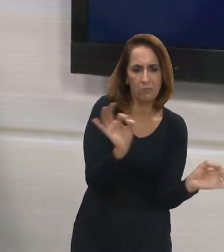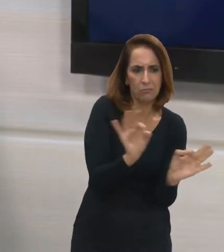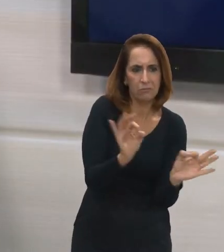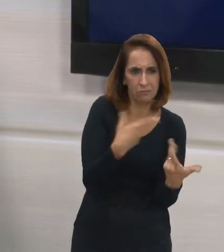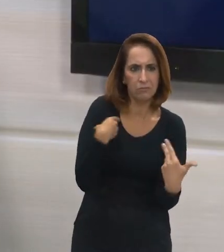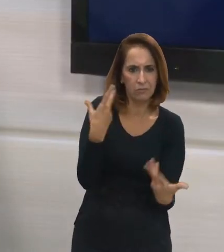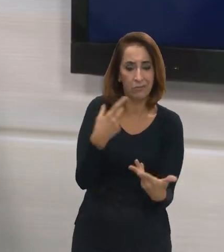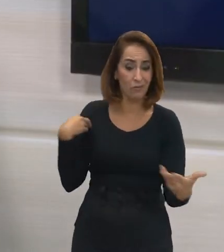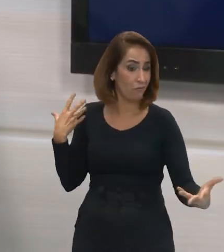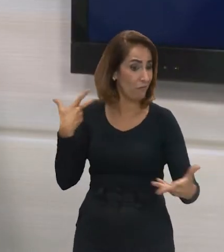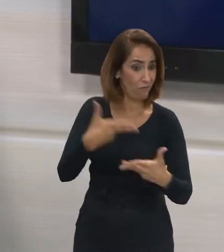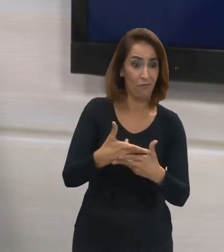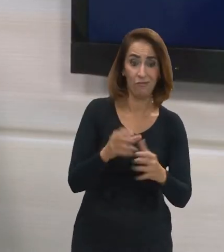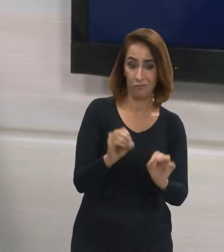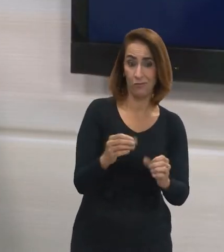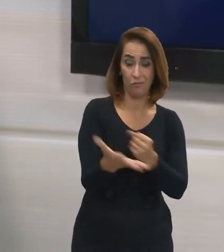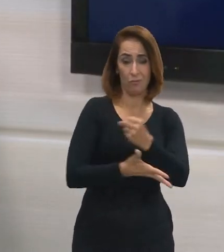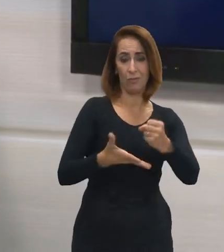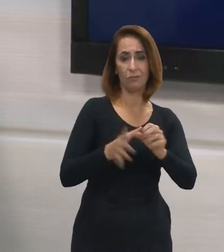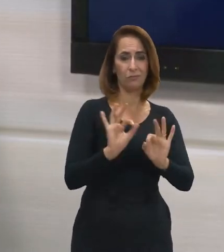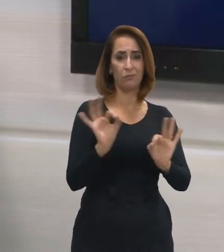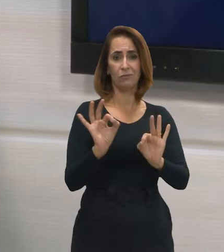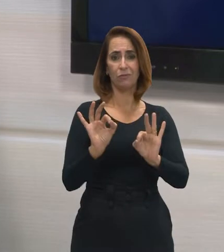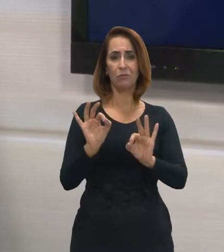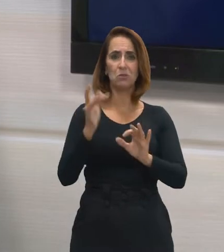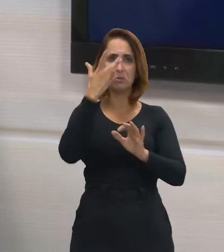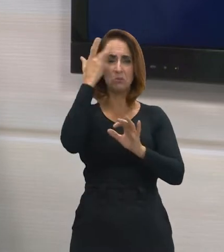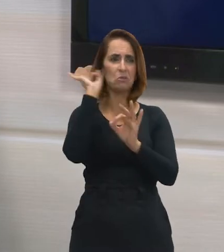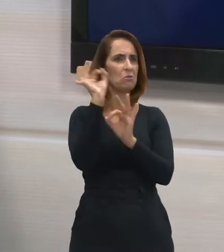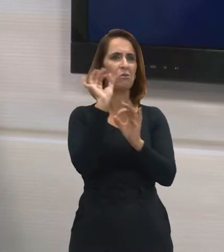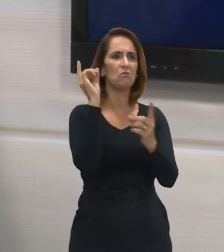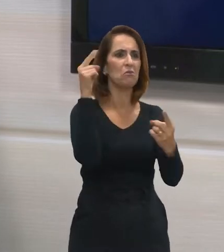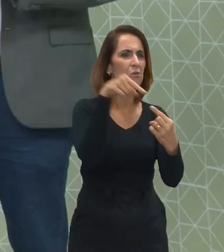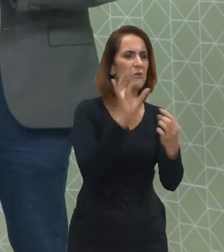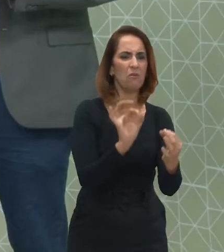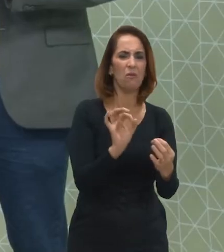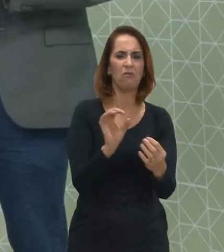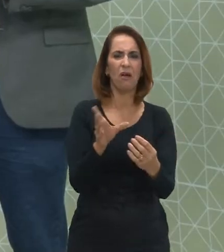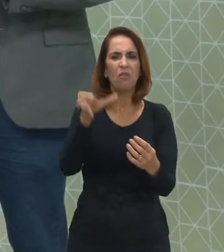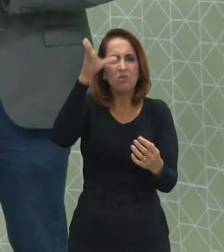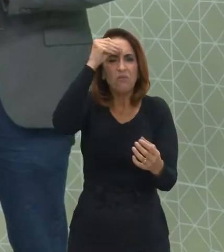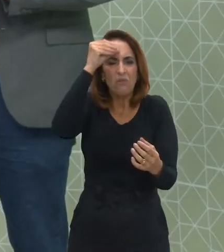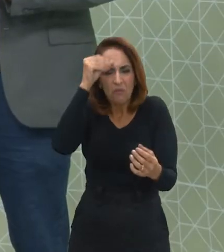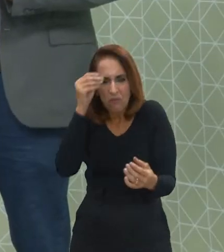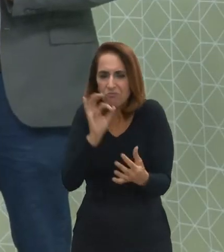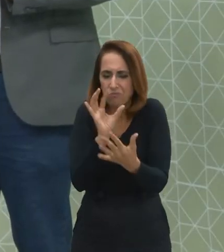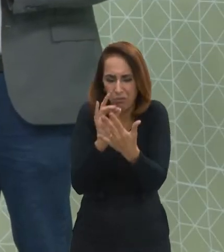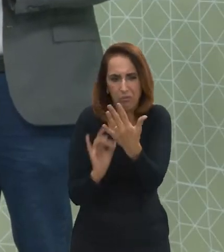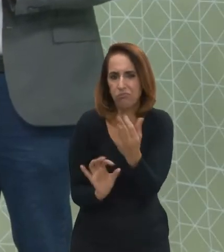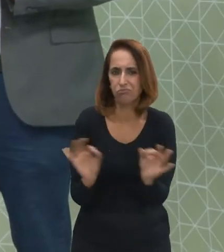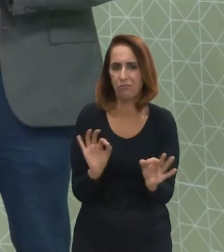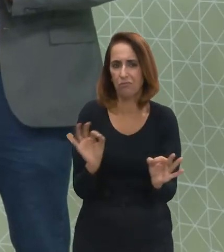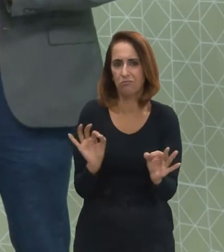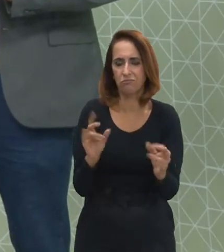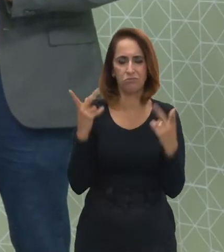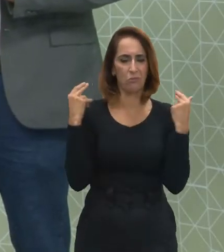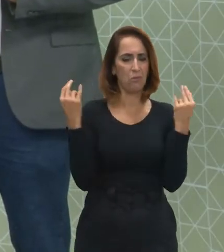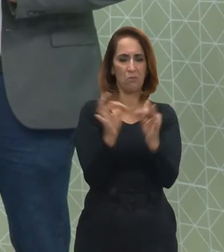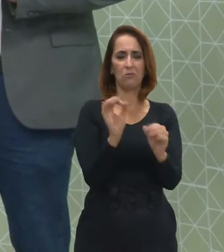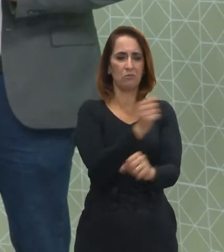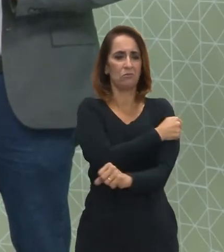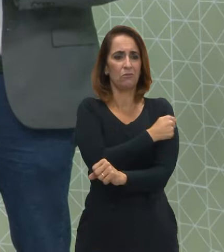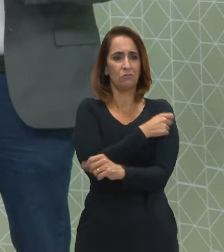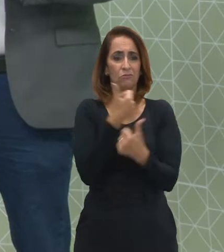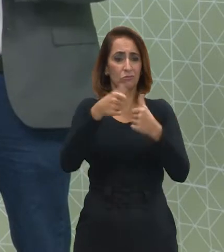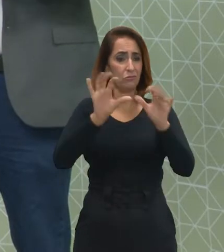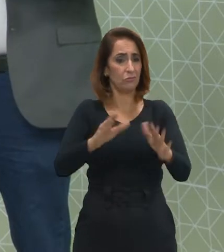coisas que vêm do ensino básico. Mas o sujeito não deve se ater tanto a decorebas, que normalmente os